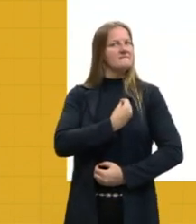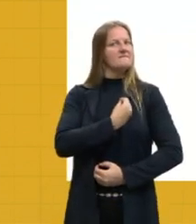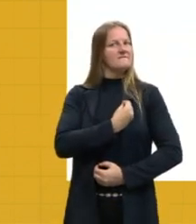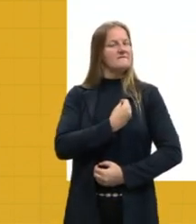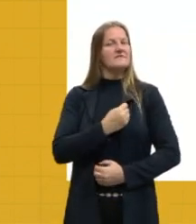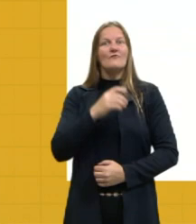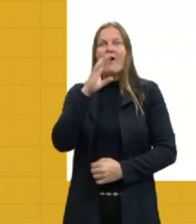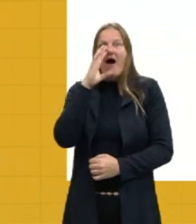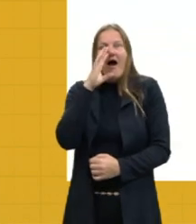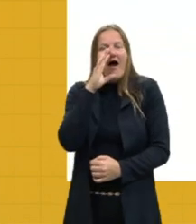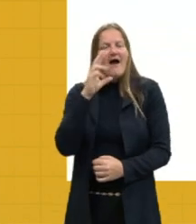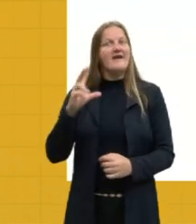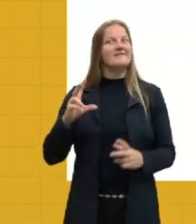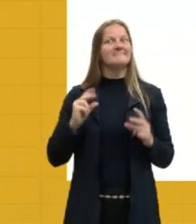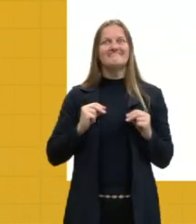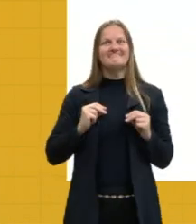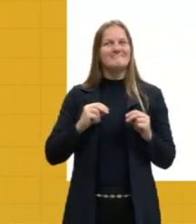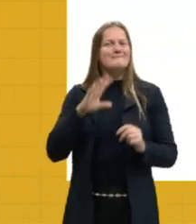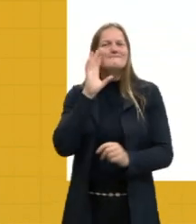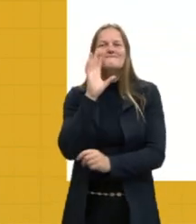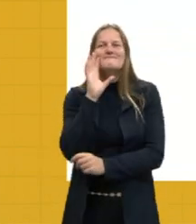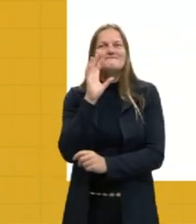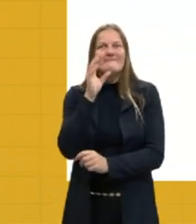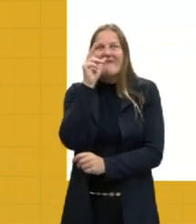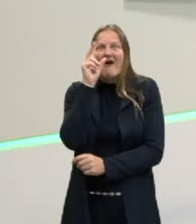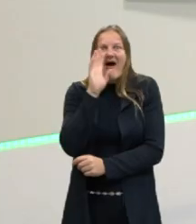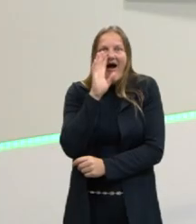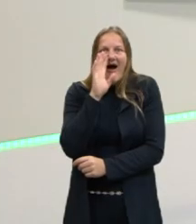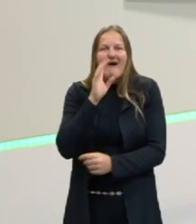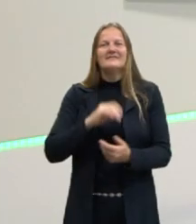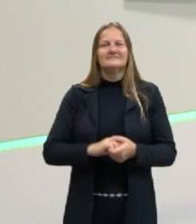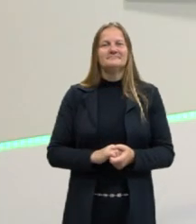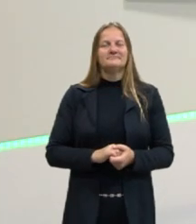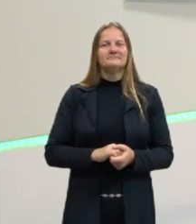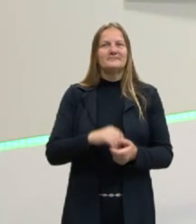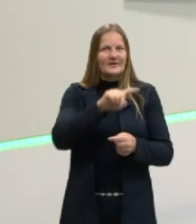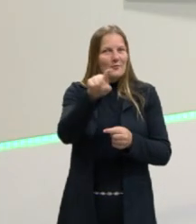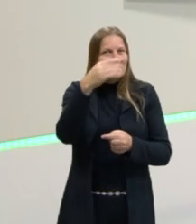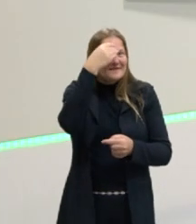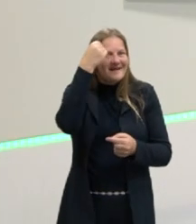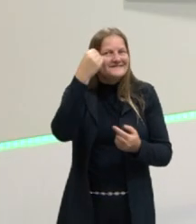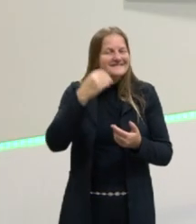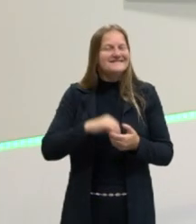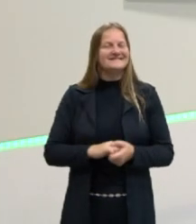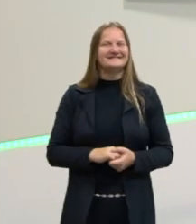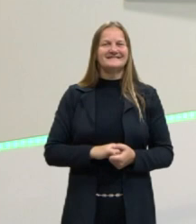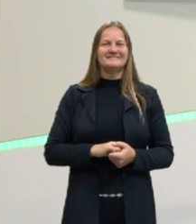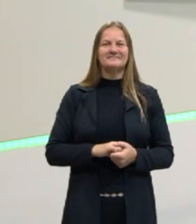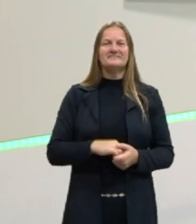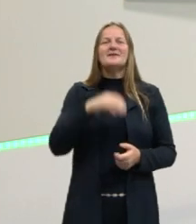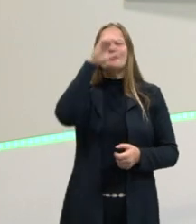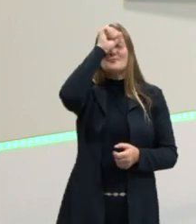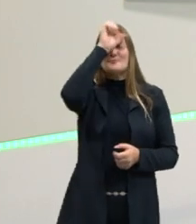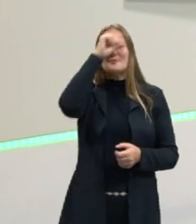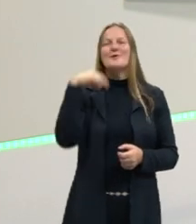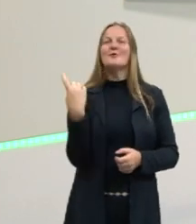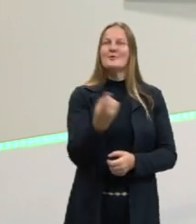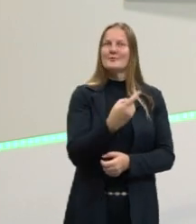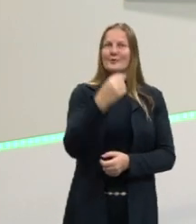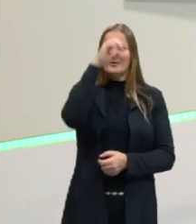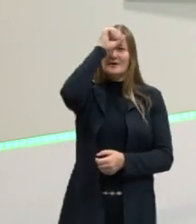incrível. Tá, gente? Então, não podemos esquecer disso. Então, a gente aprende a